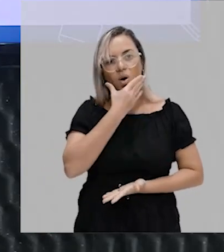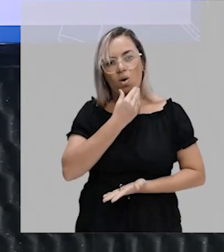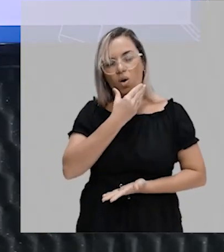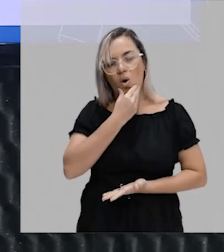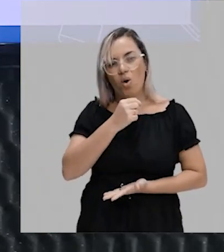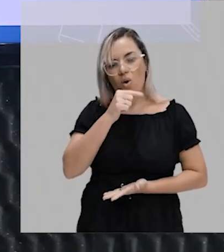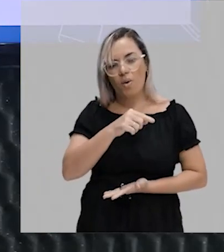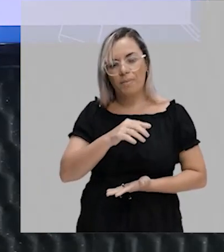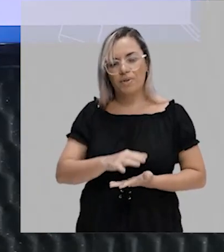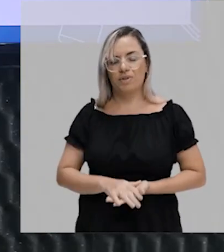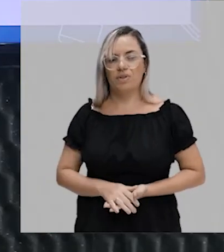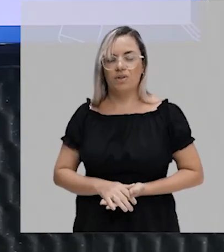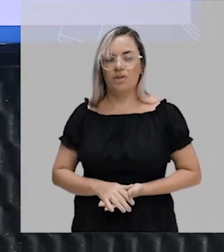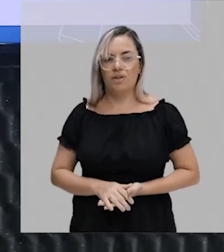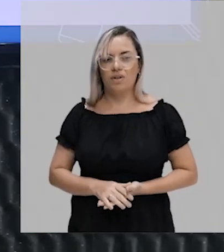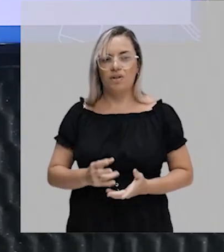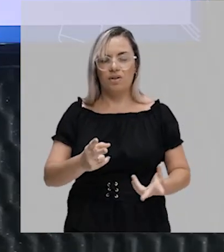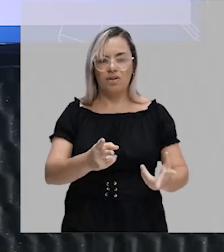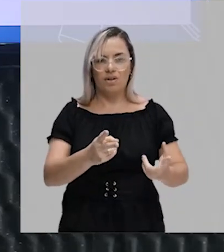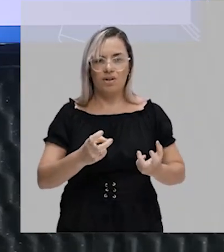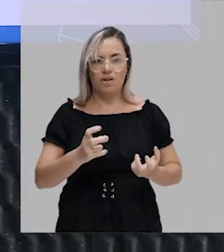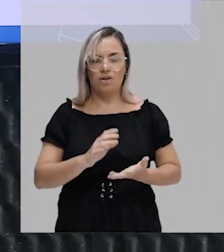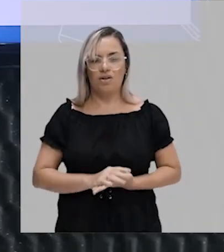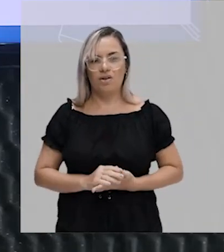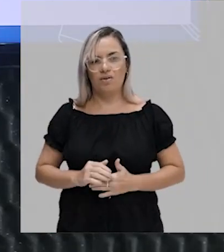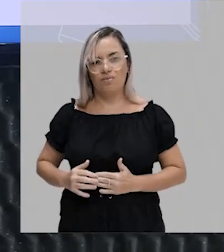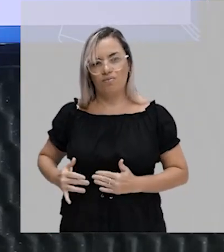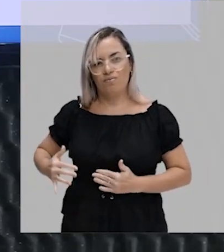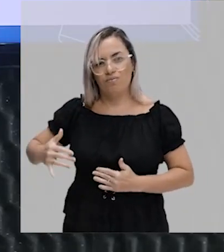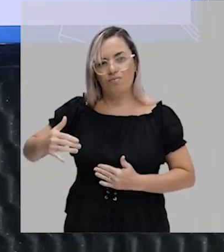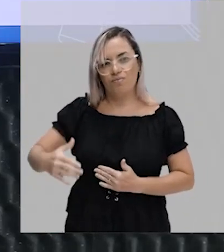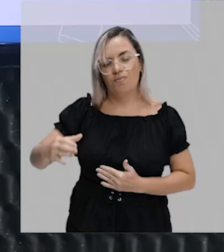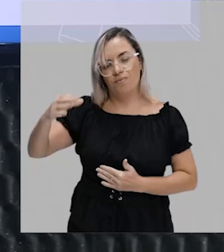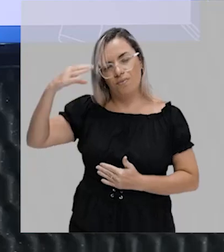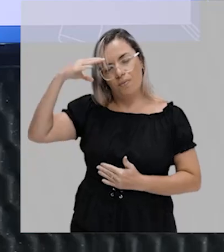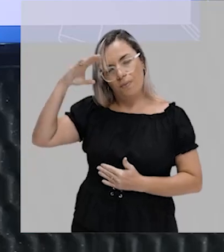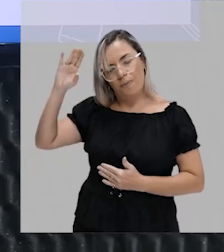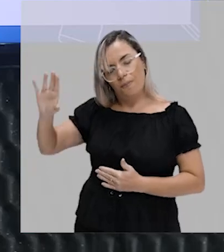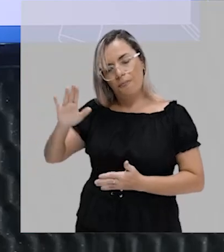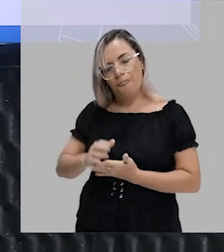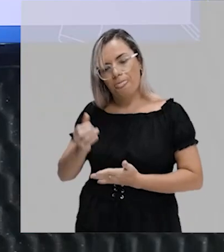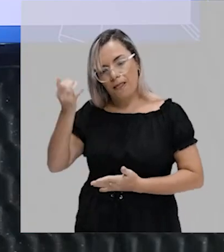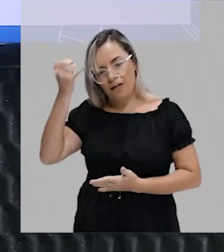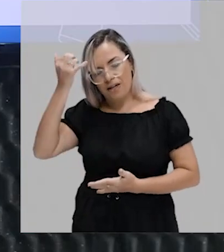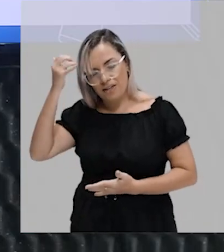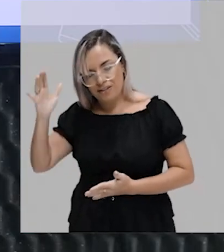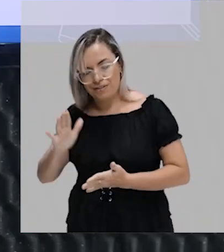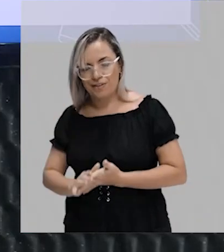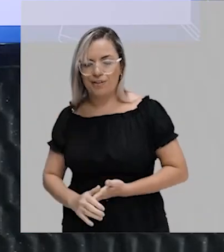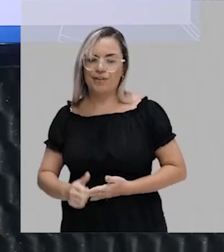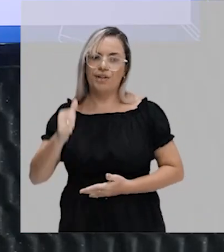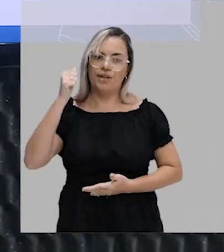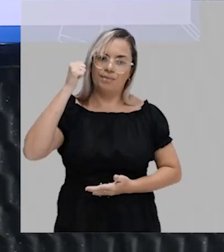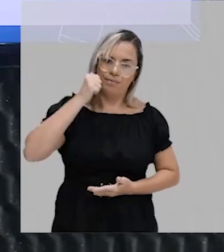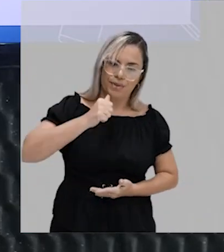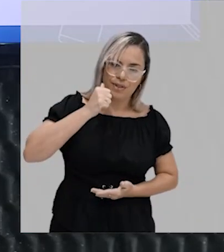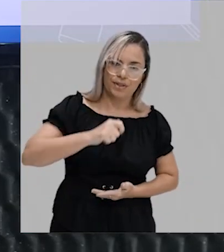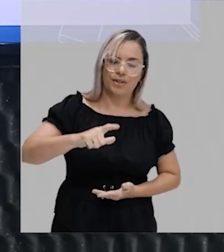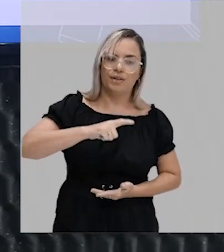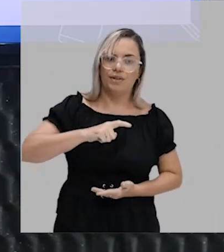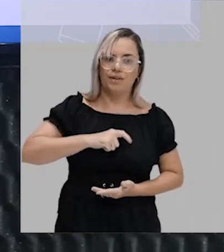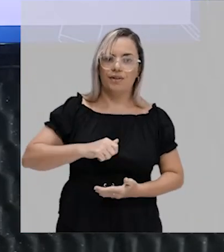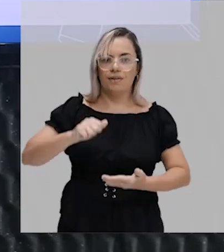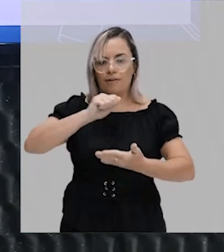irmãos homens. Então, você percebe que isso é uma coisa que se constrói culturalmente. A ideia de que a menina tem que lavar a louça, tem que varrer o chão,